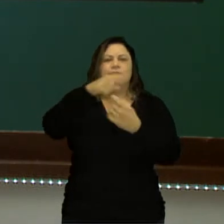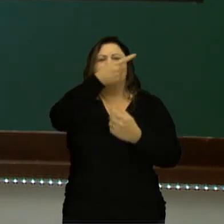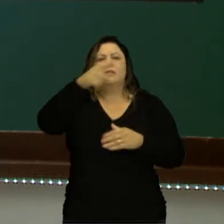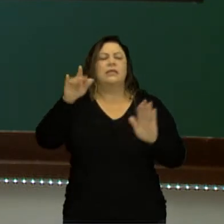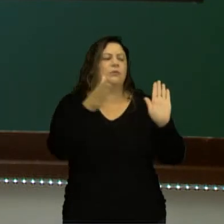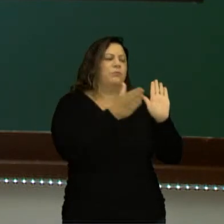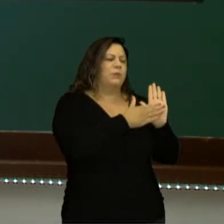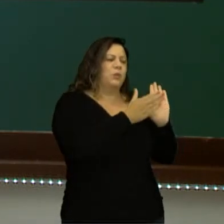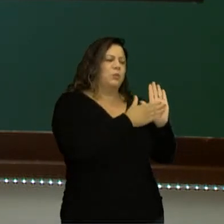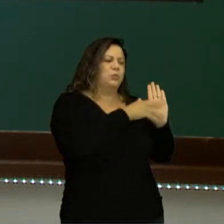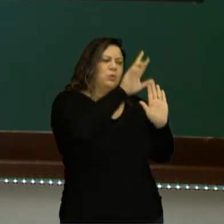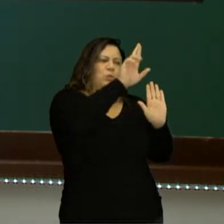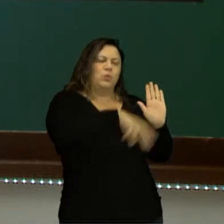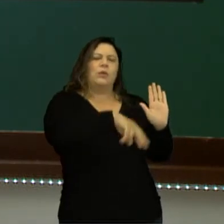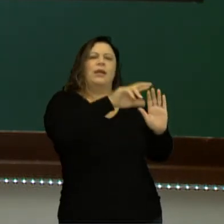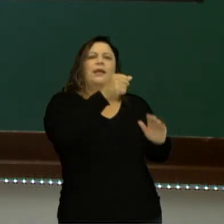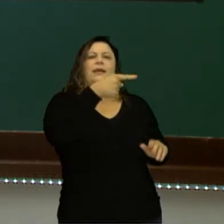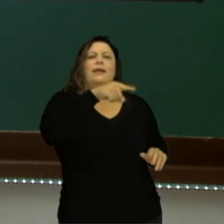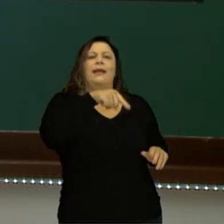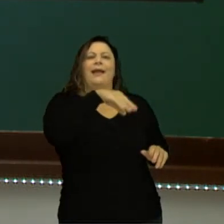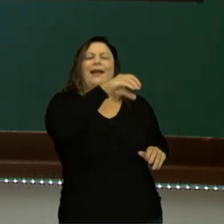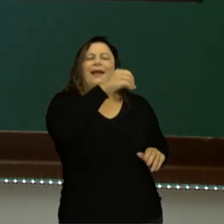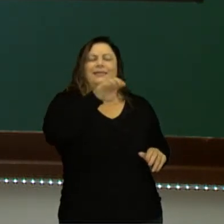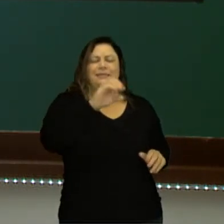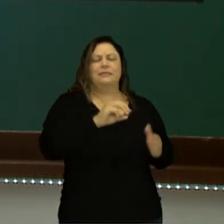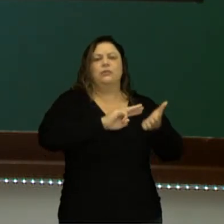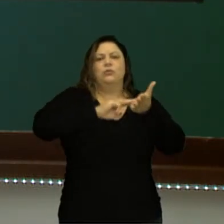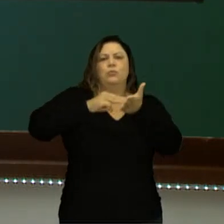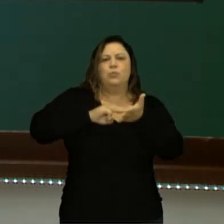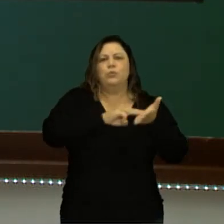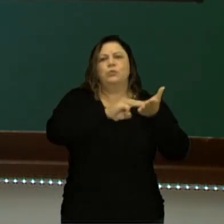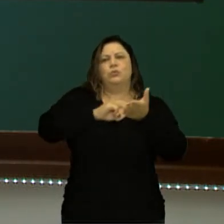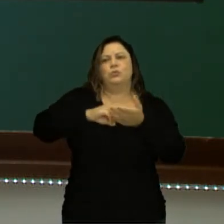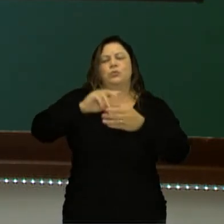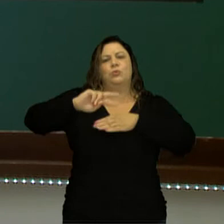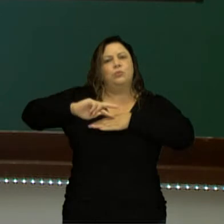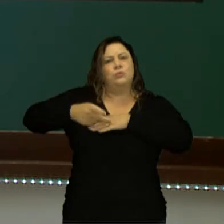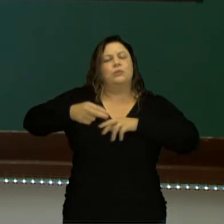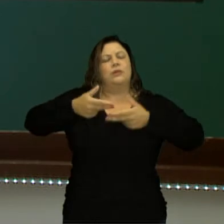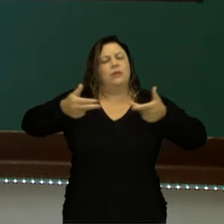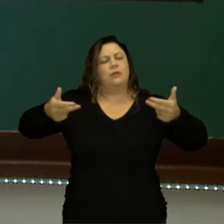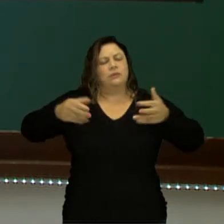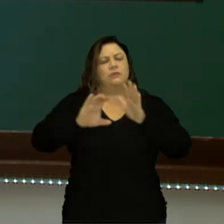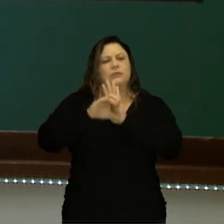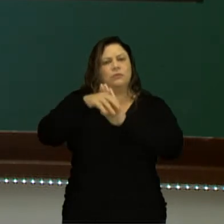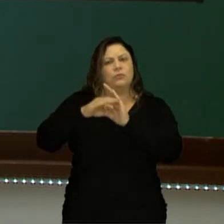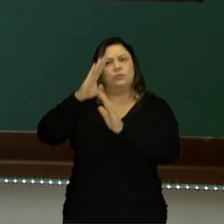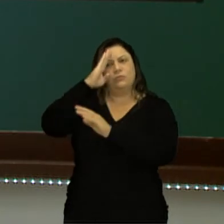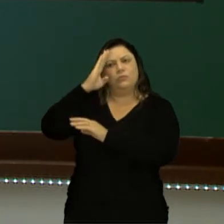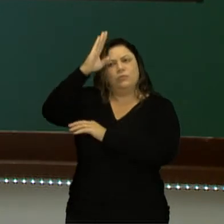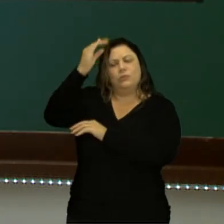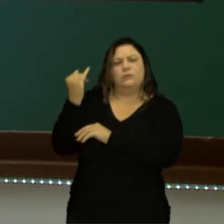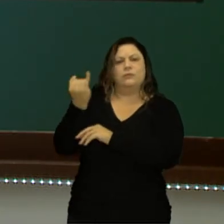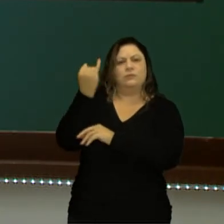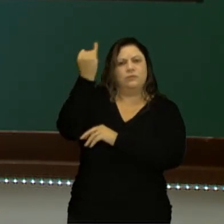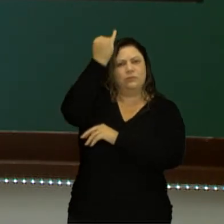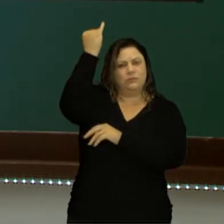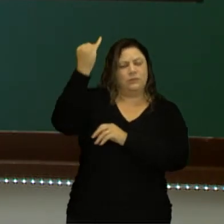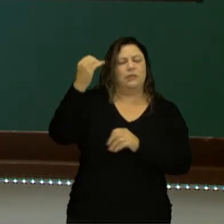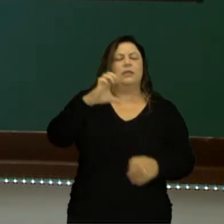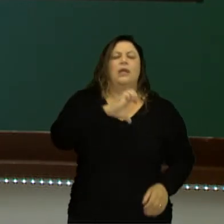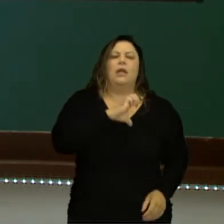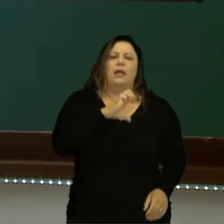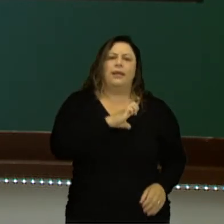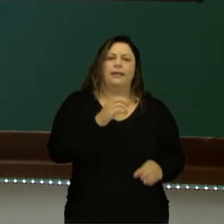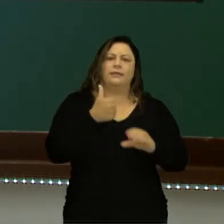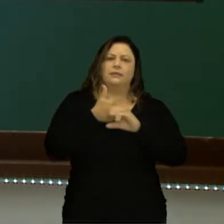numa razão, motivo ou causa. Essa é a ideia, é um conceito essencial na ética cristã. A